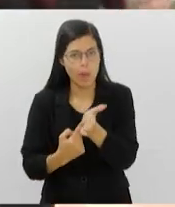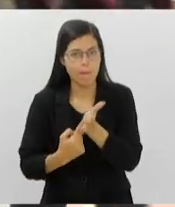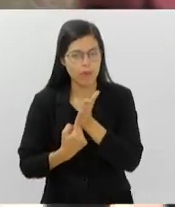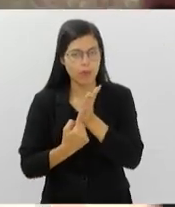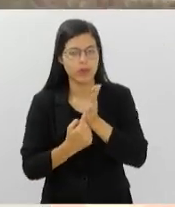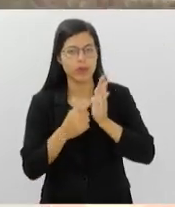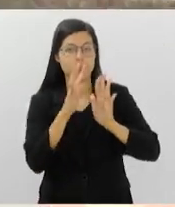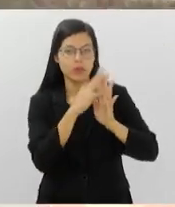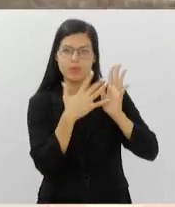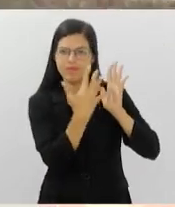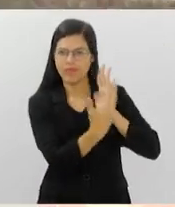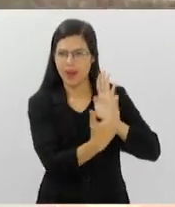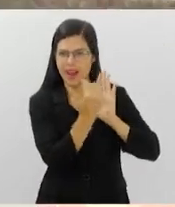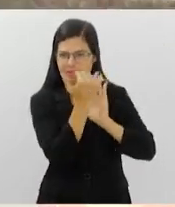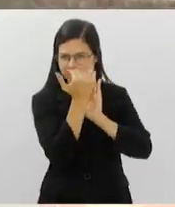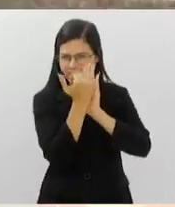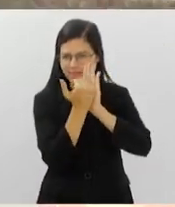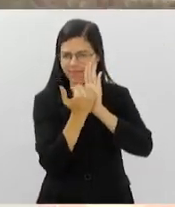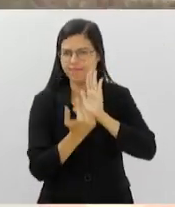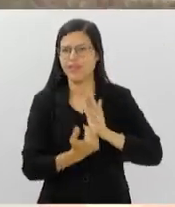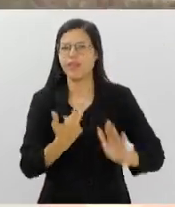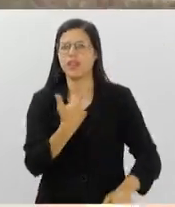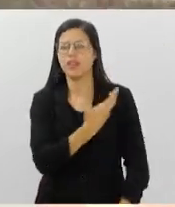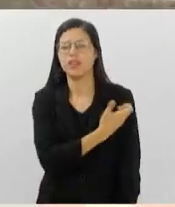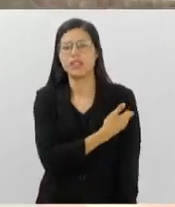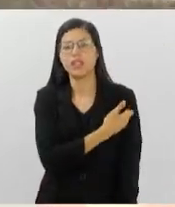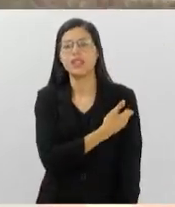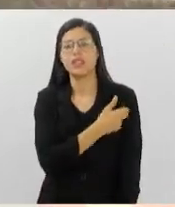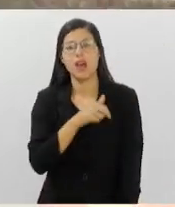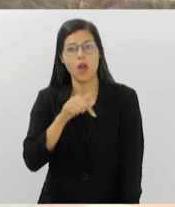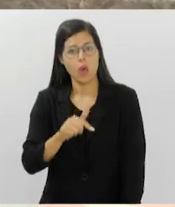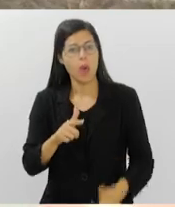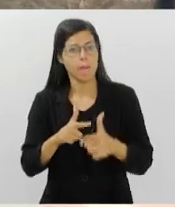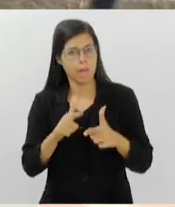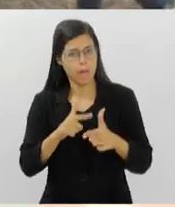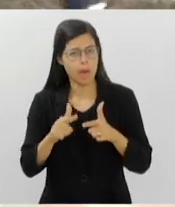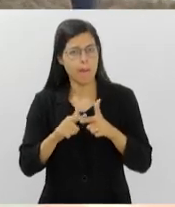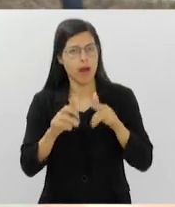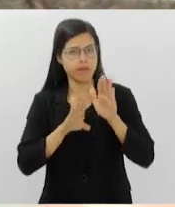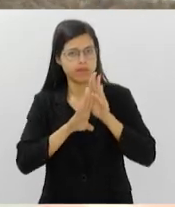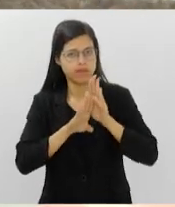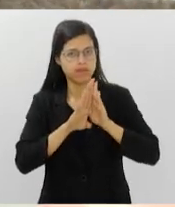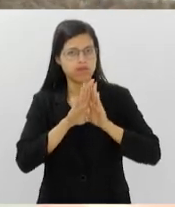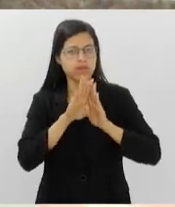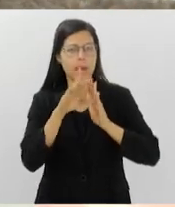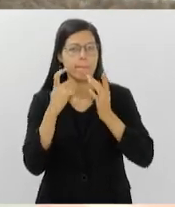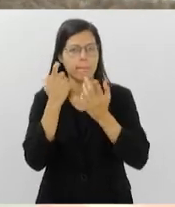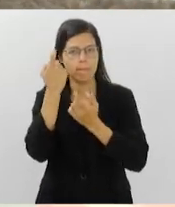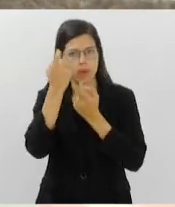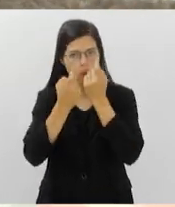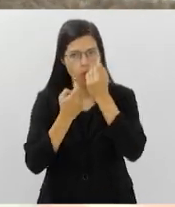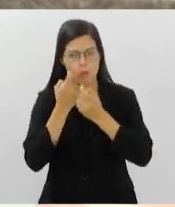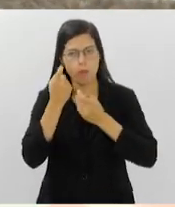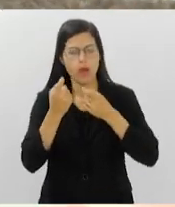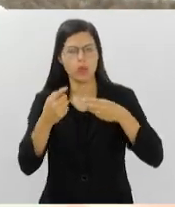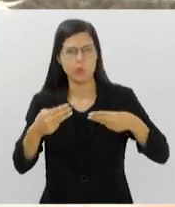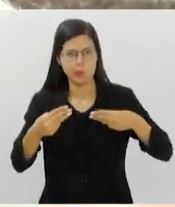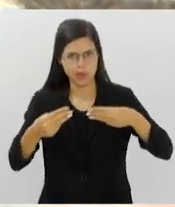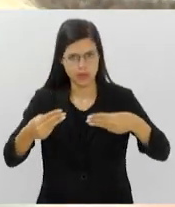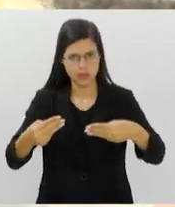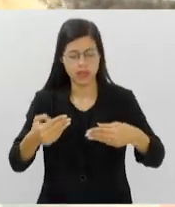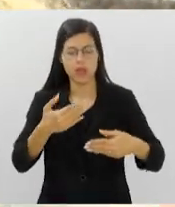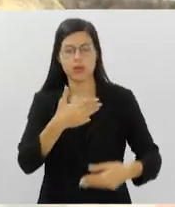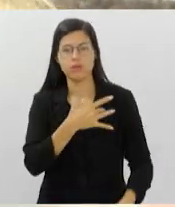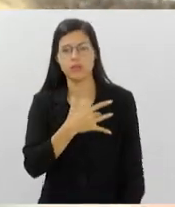vacinal. Então, esse é um fenômeno que tem sido cada vez mais crescente e que tem preocupado o Ministério da Saúde, tem